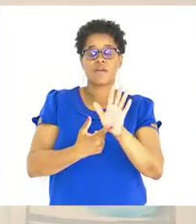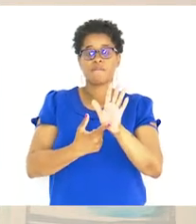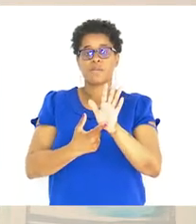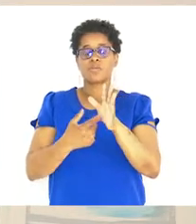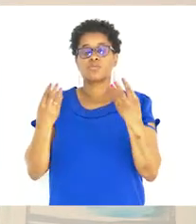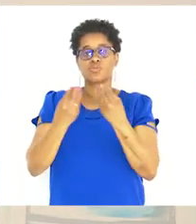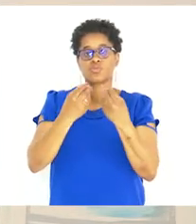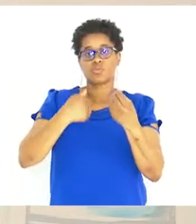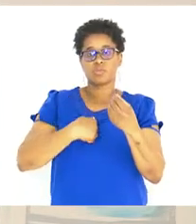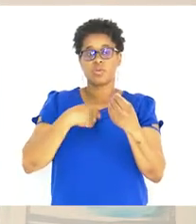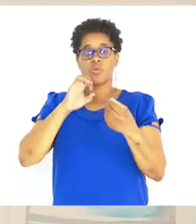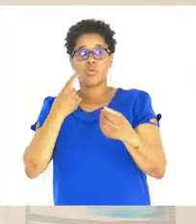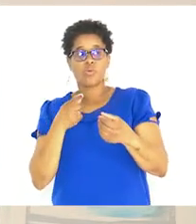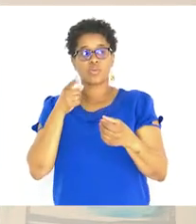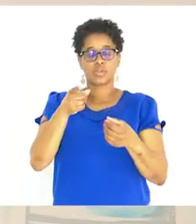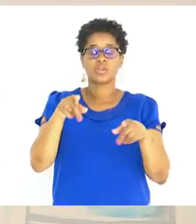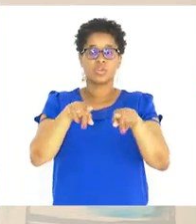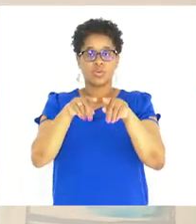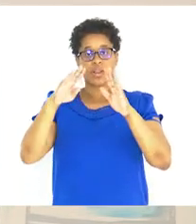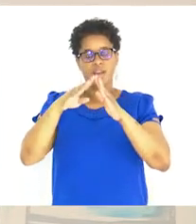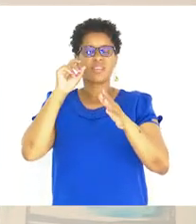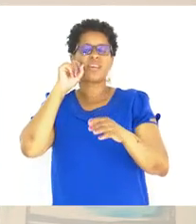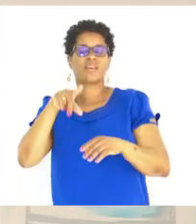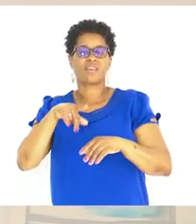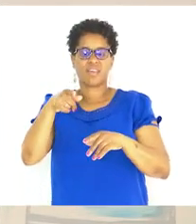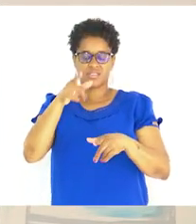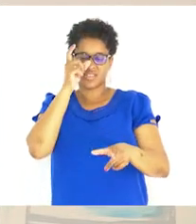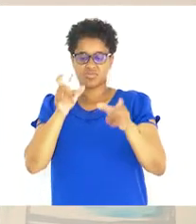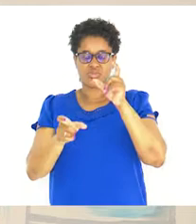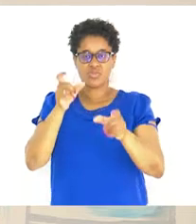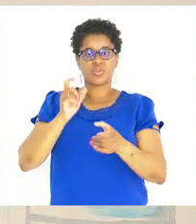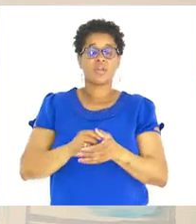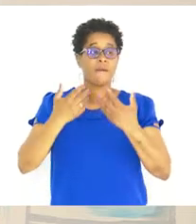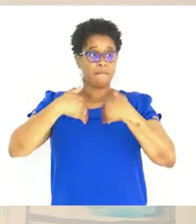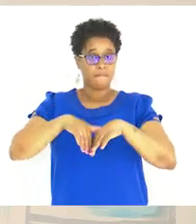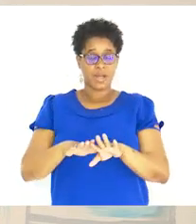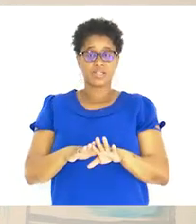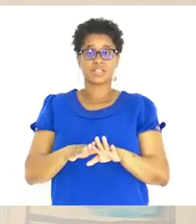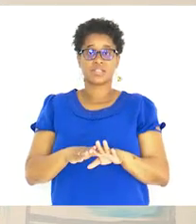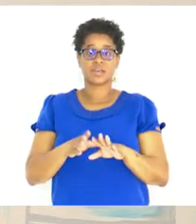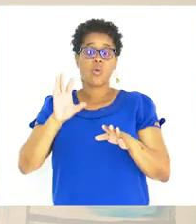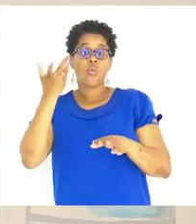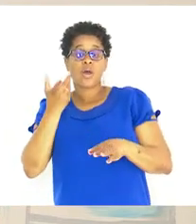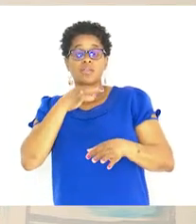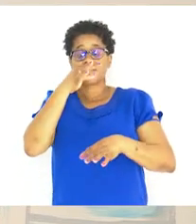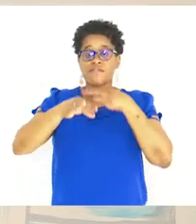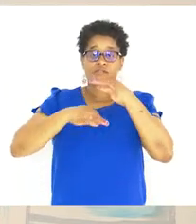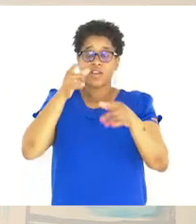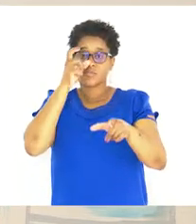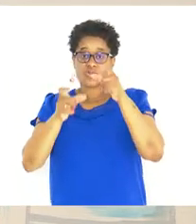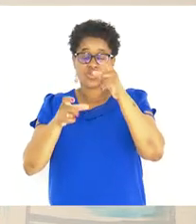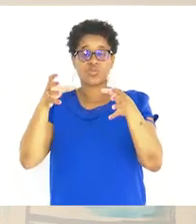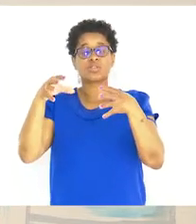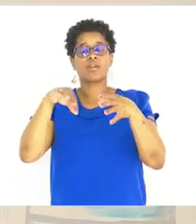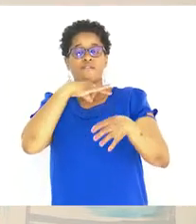Comigo Ou contigo Na mesma Casa Quem são Essas pessoas? Mas Quando se fala De membros